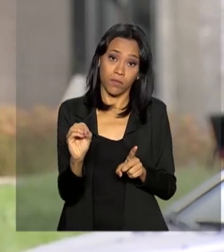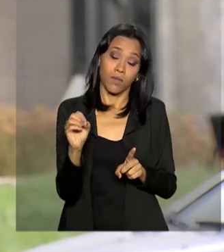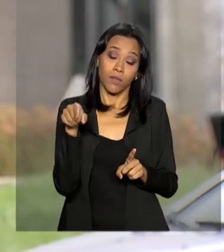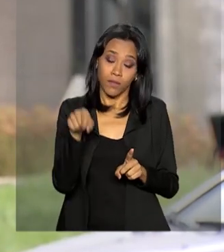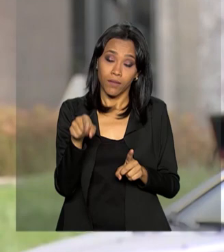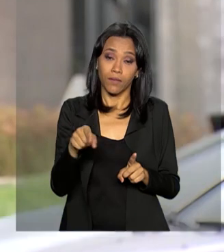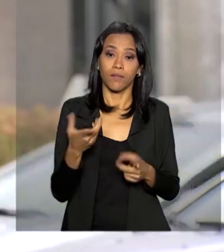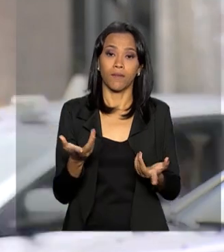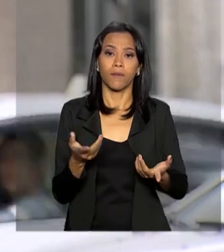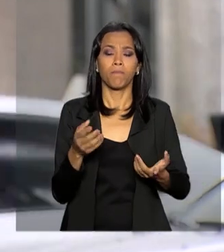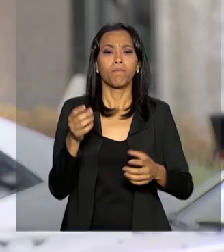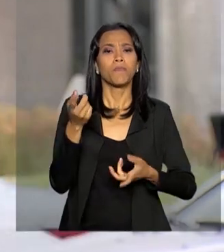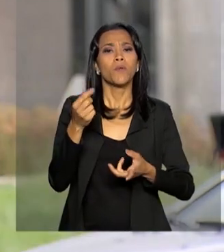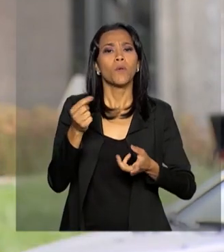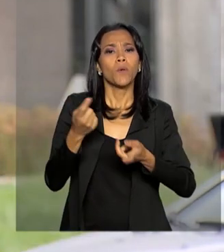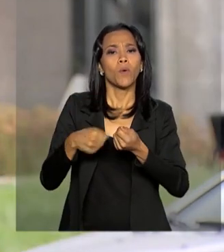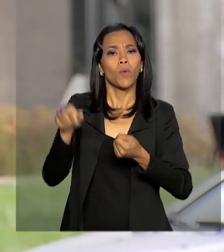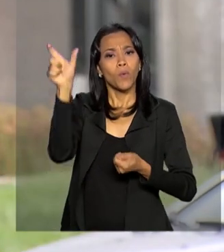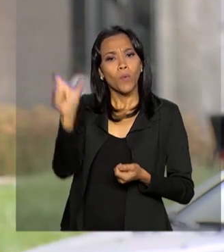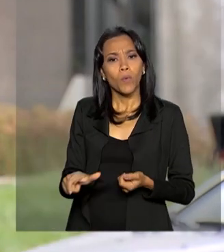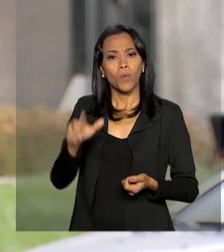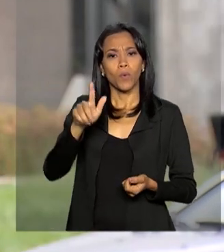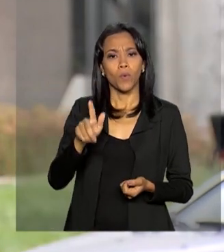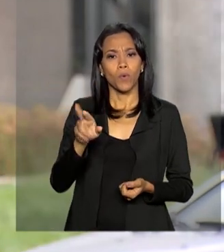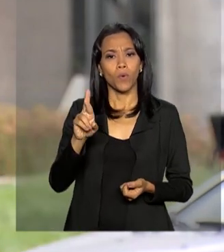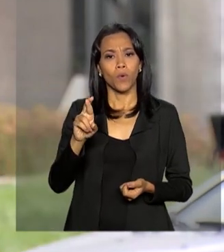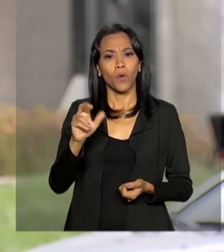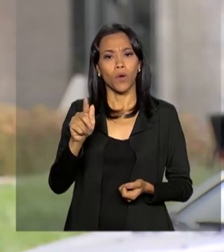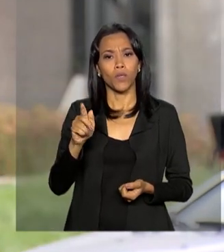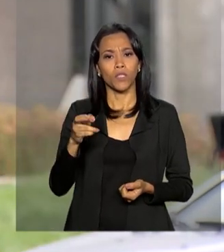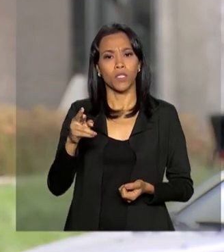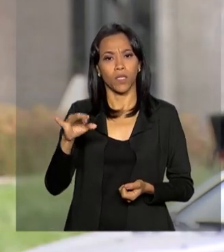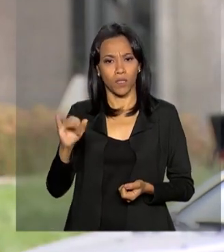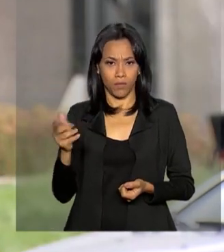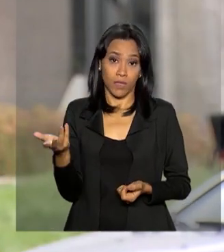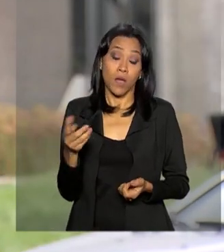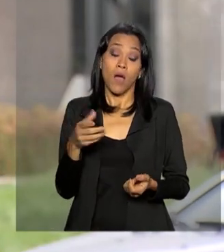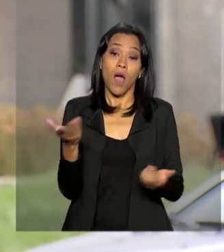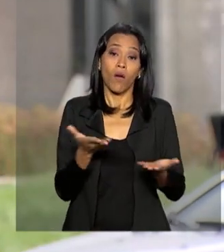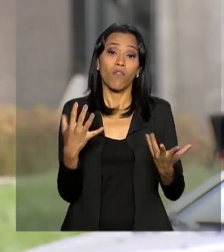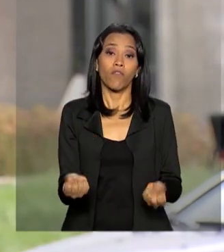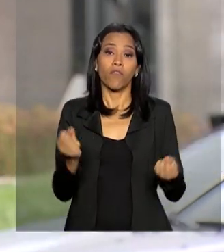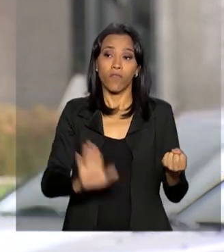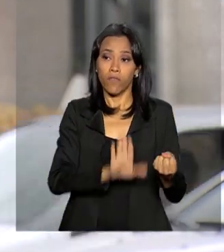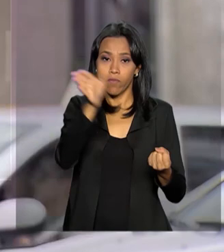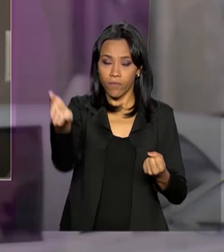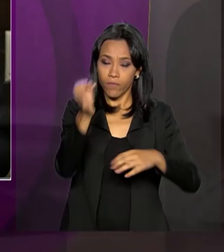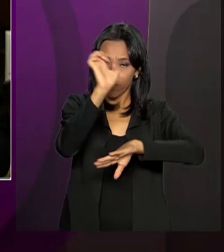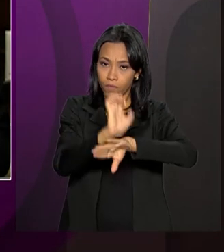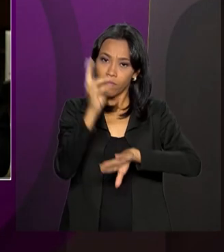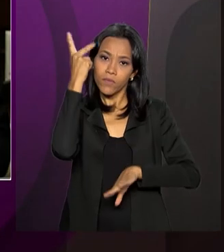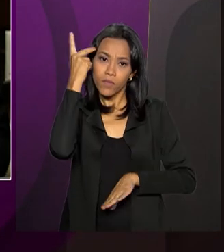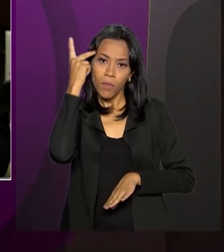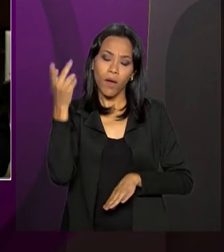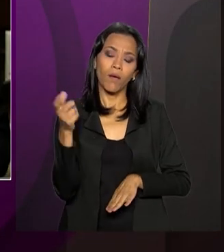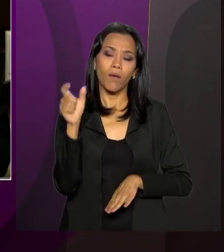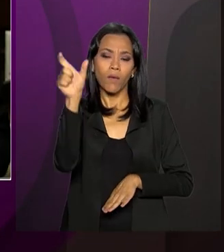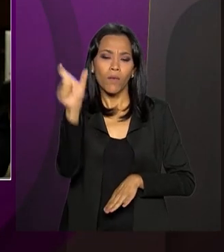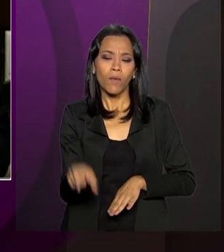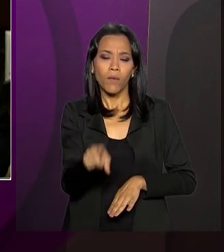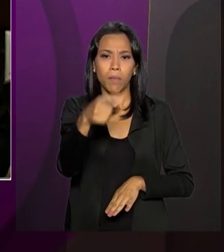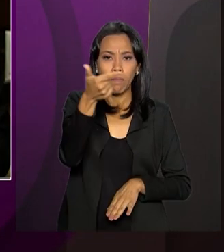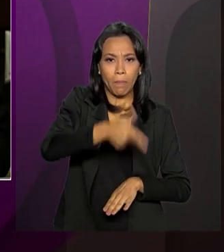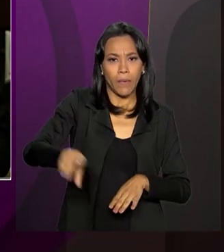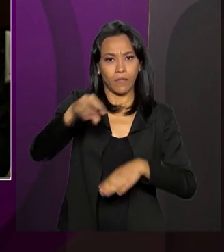Trabalho do Ministério da Economia, Rogério Marinho. Nós vamos agora direto a São Paulo, onde está o repórter Ricardo Ferraz, com